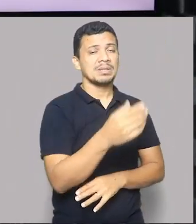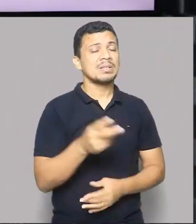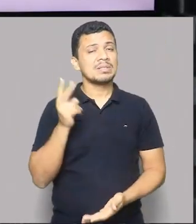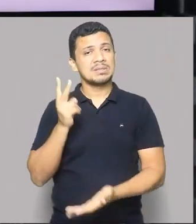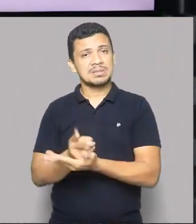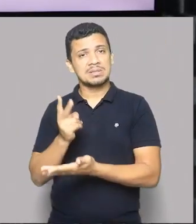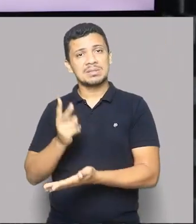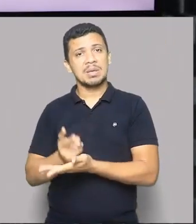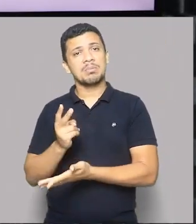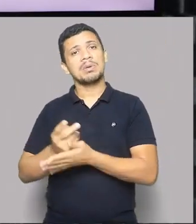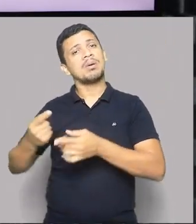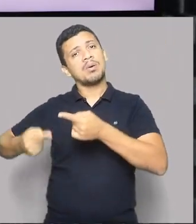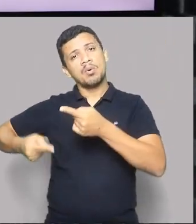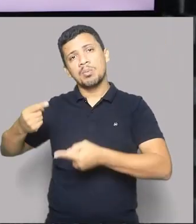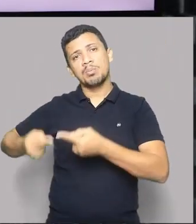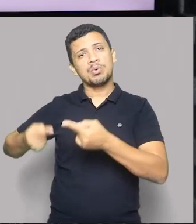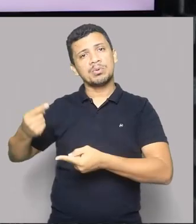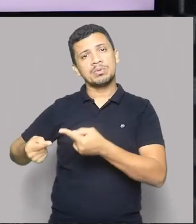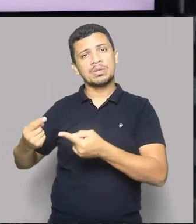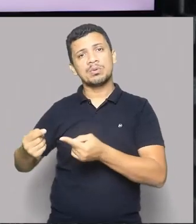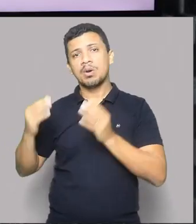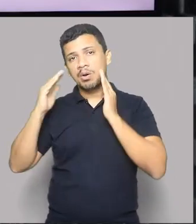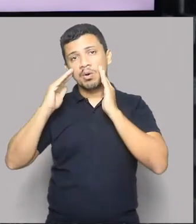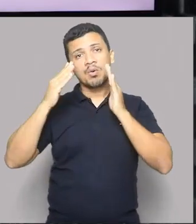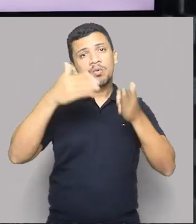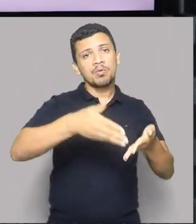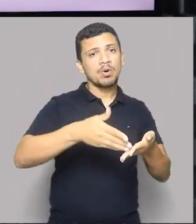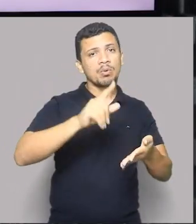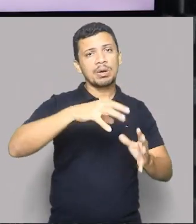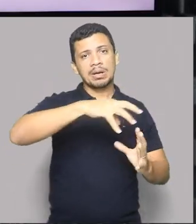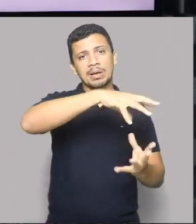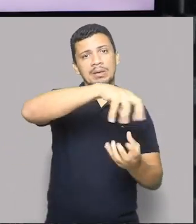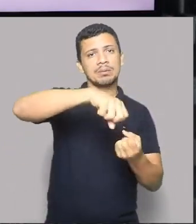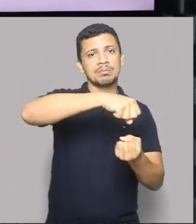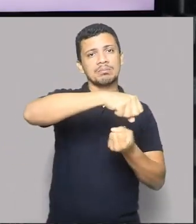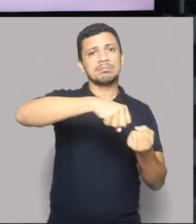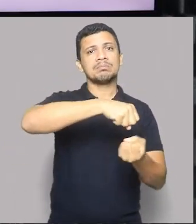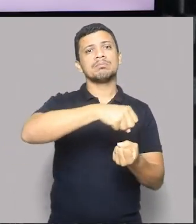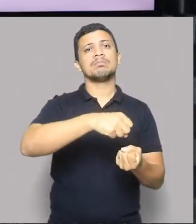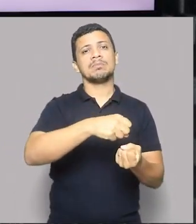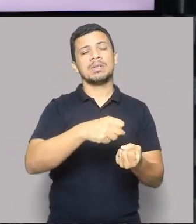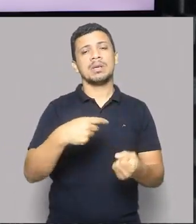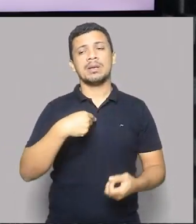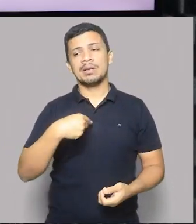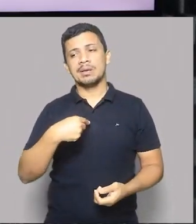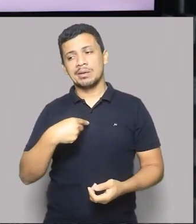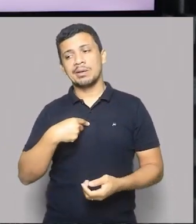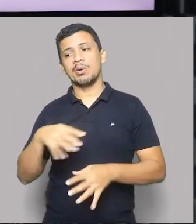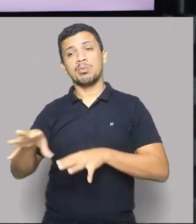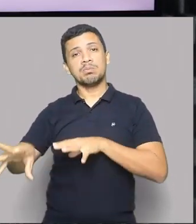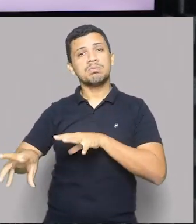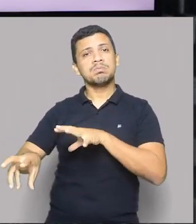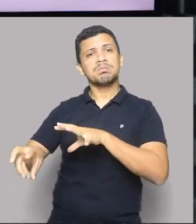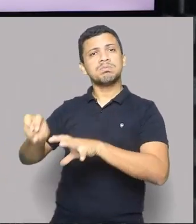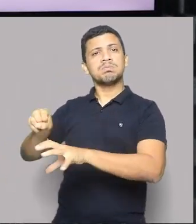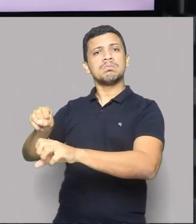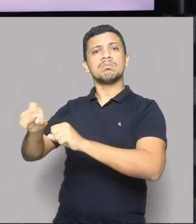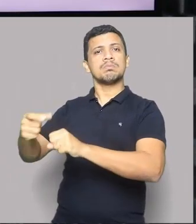políticas voltadas à sustentabilidade. Ou seja, é explorar de uma forma